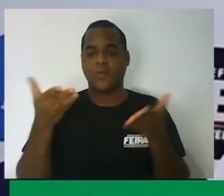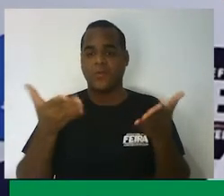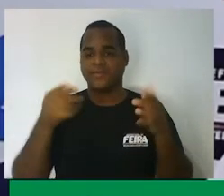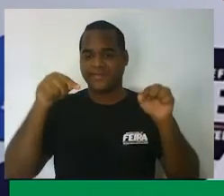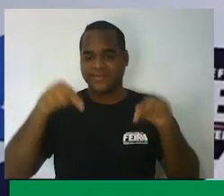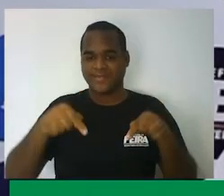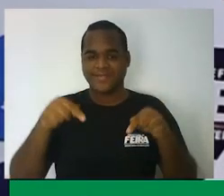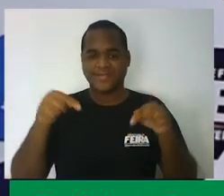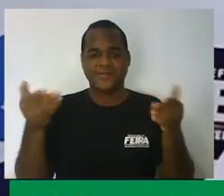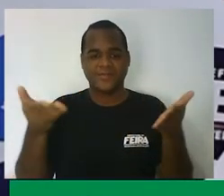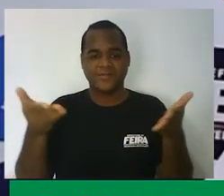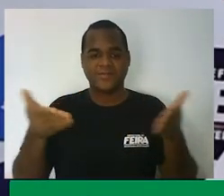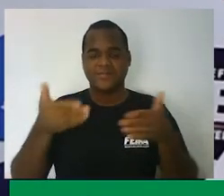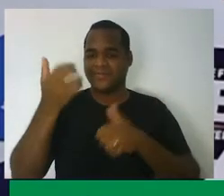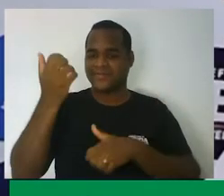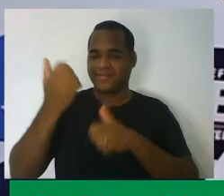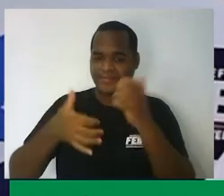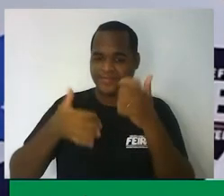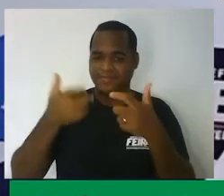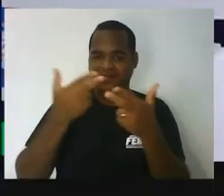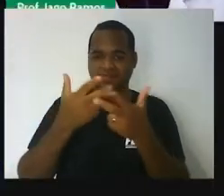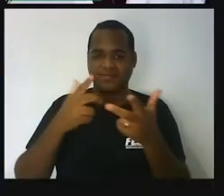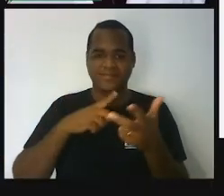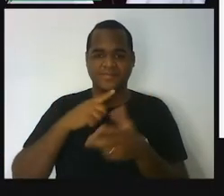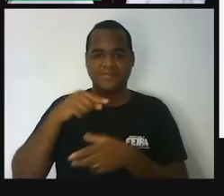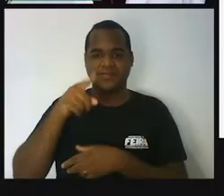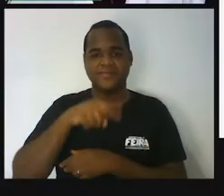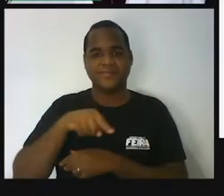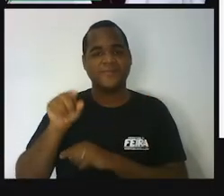nessa aula de hoje, onde a gente vai aí